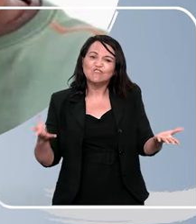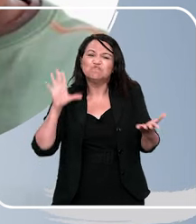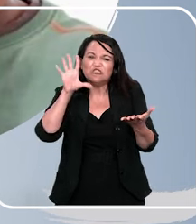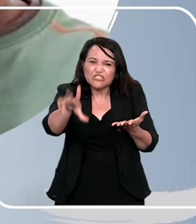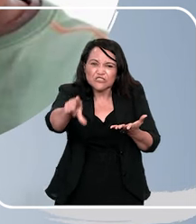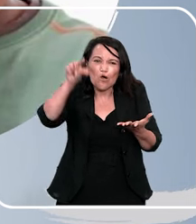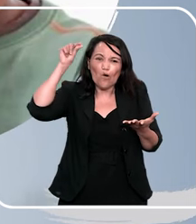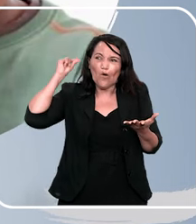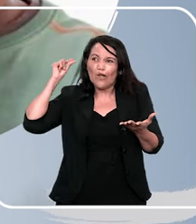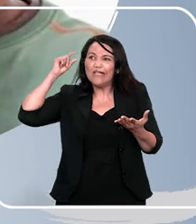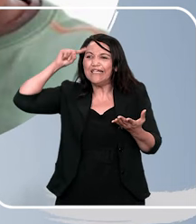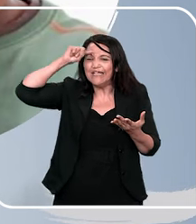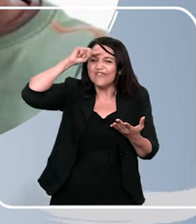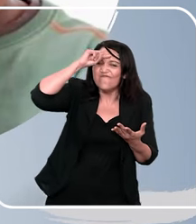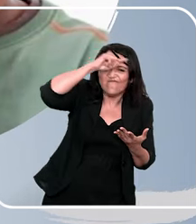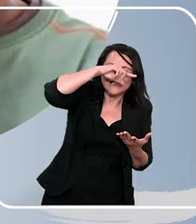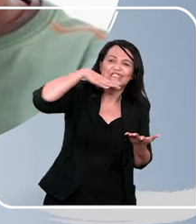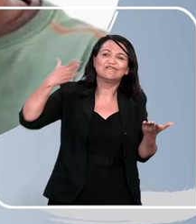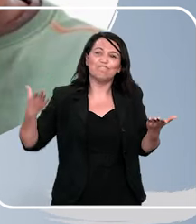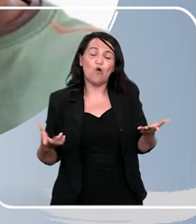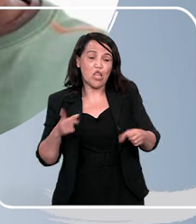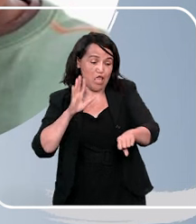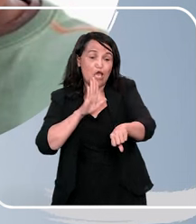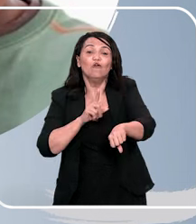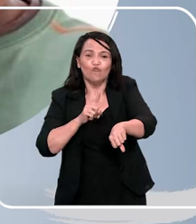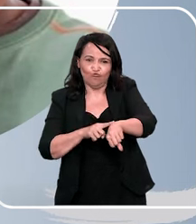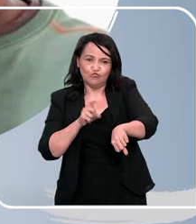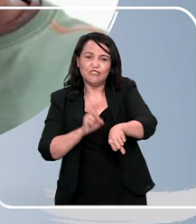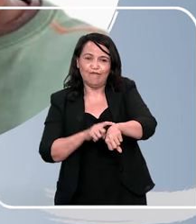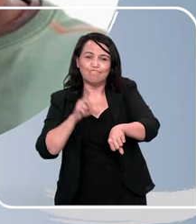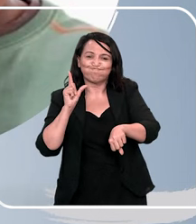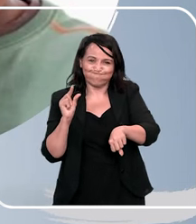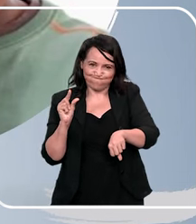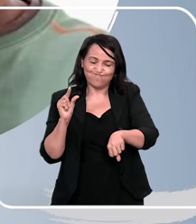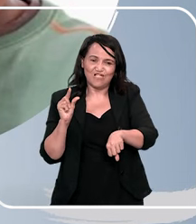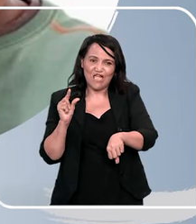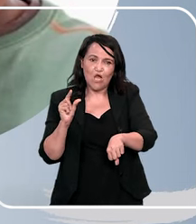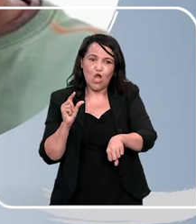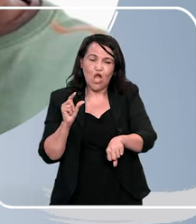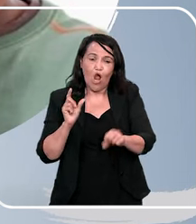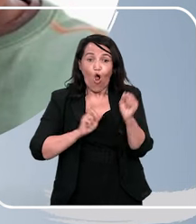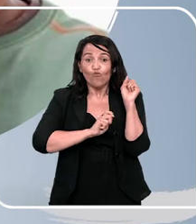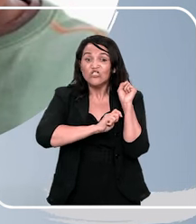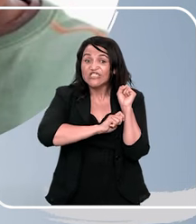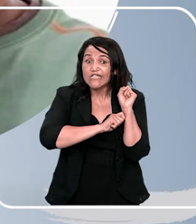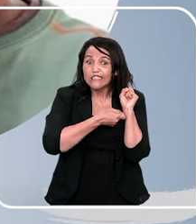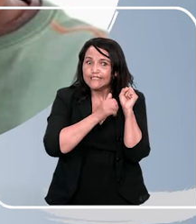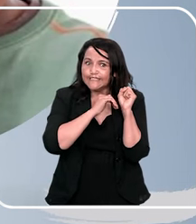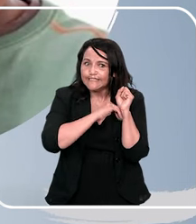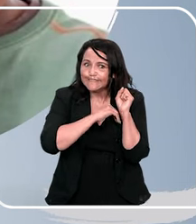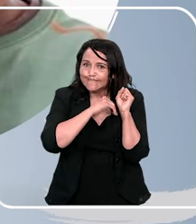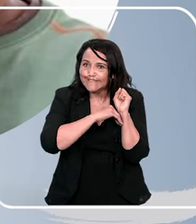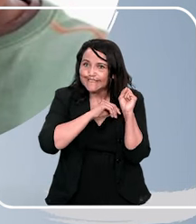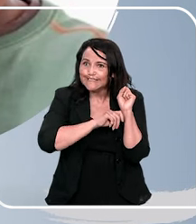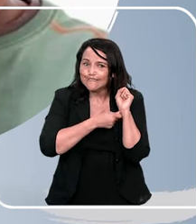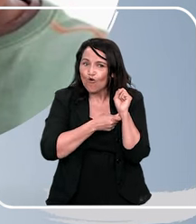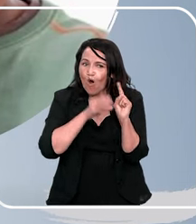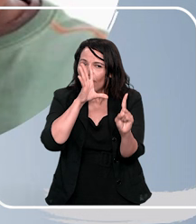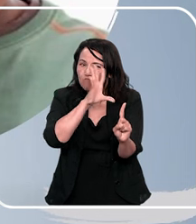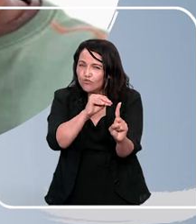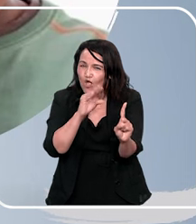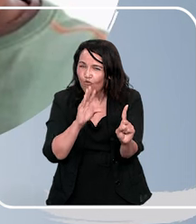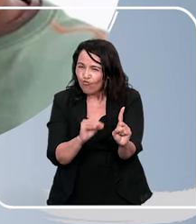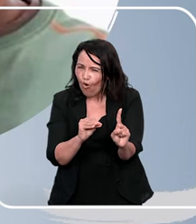que eu escolho a dele e é difícil a escolha, né? Porque a gente tem pouco tempo, mas é sobre o segredo. O abusador,